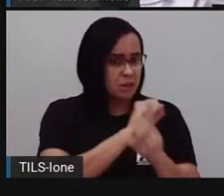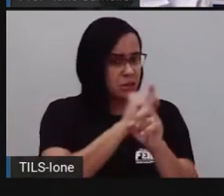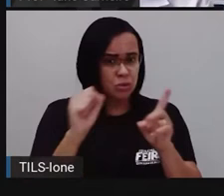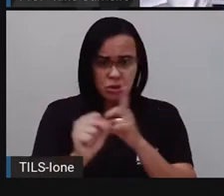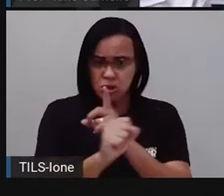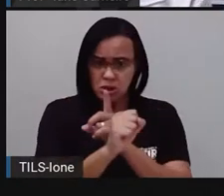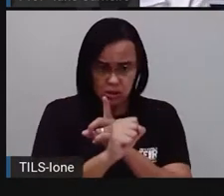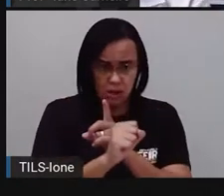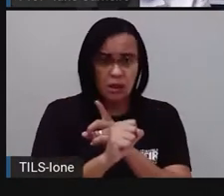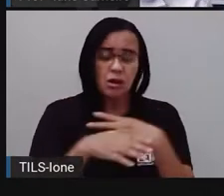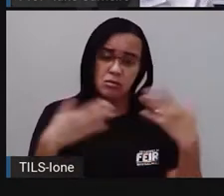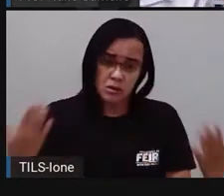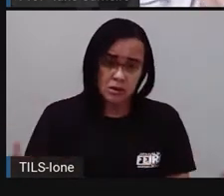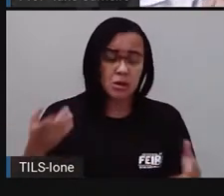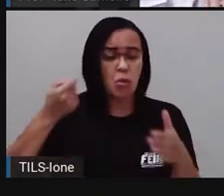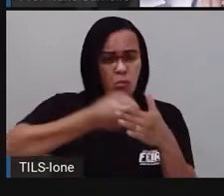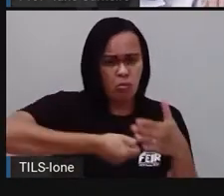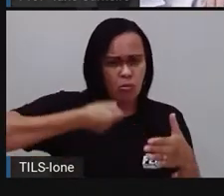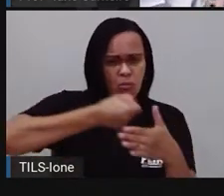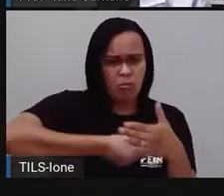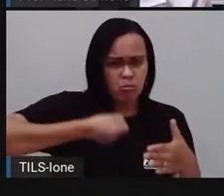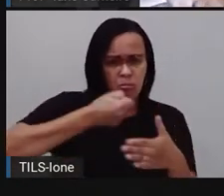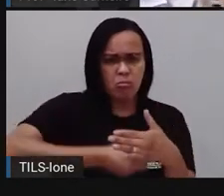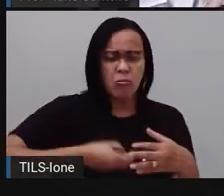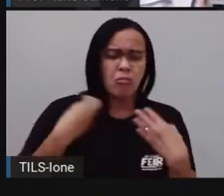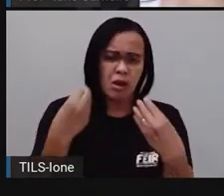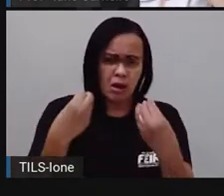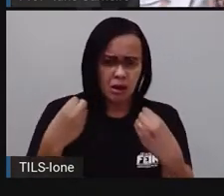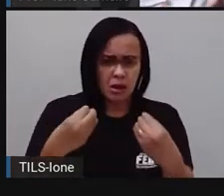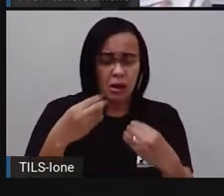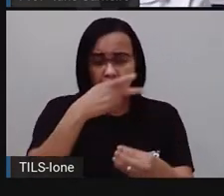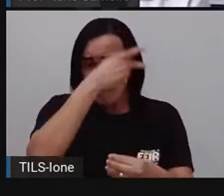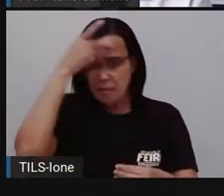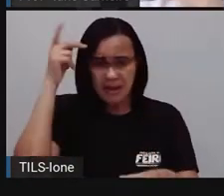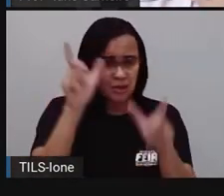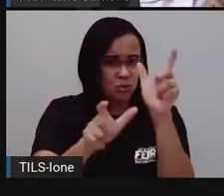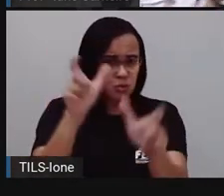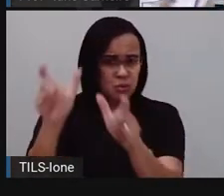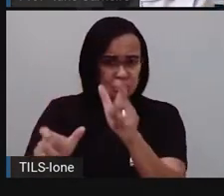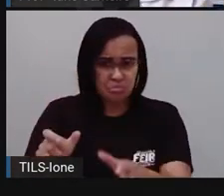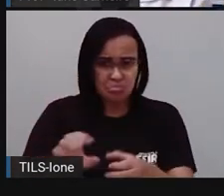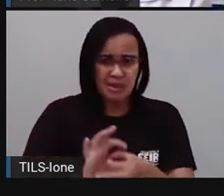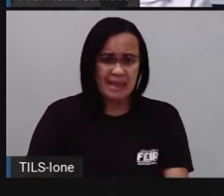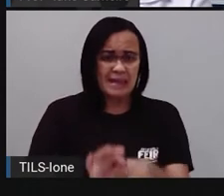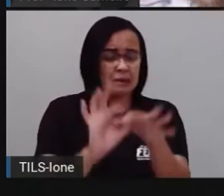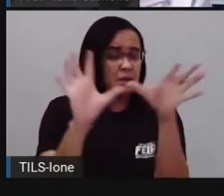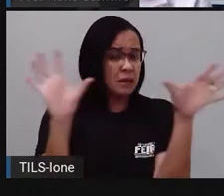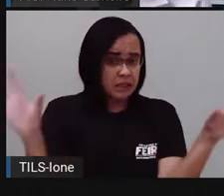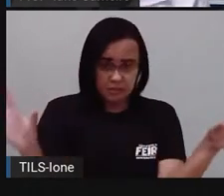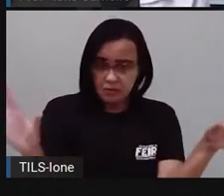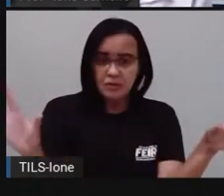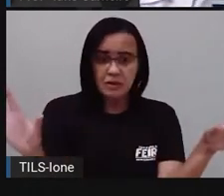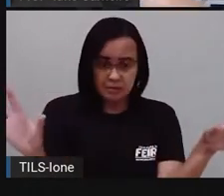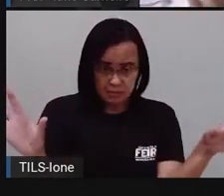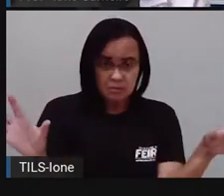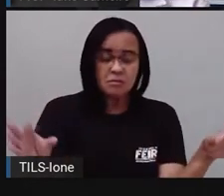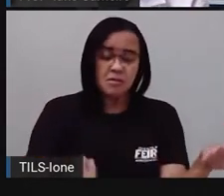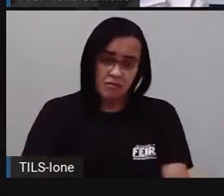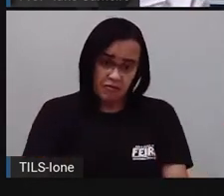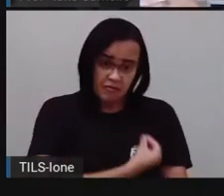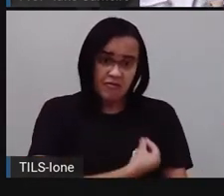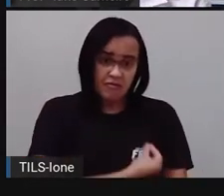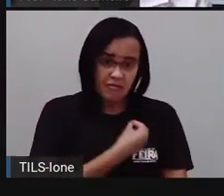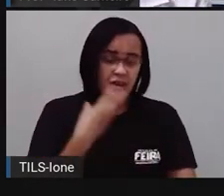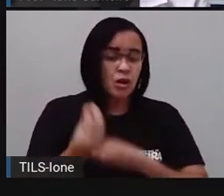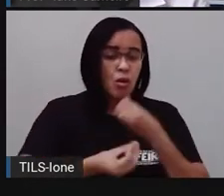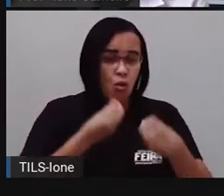que na nossa sociedade de ninguém seja discriminado, para que você possa ser livre, né? Para transitar livremente, viver, né?